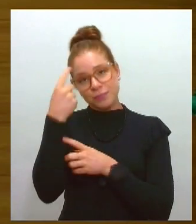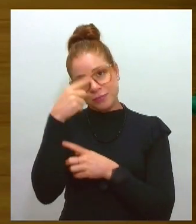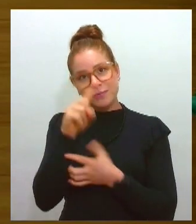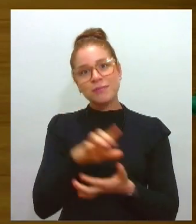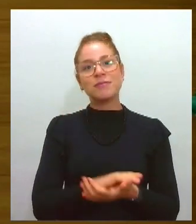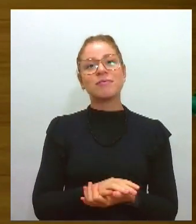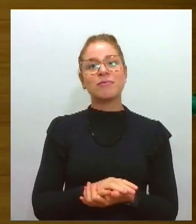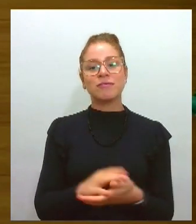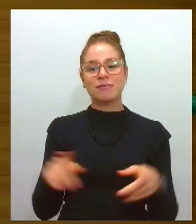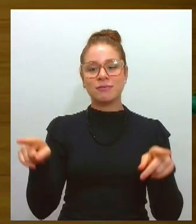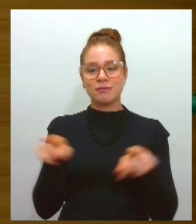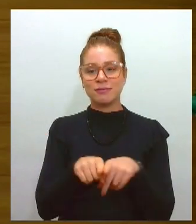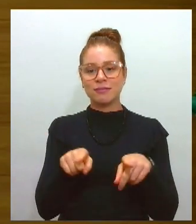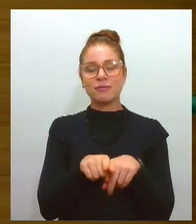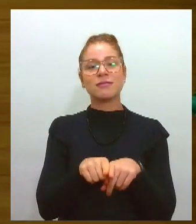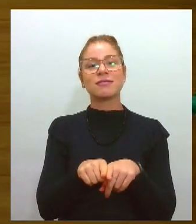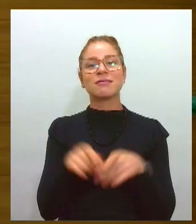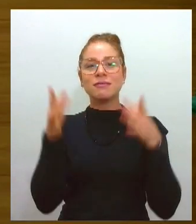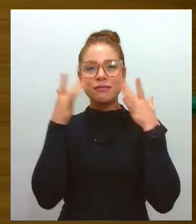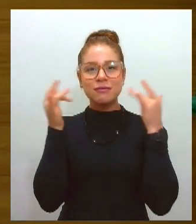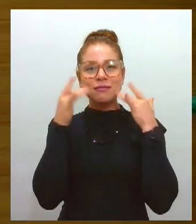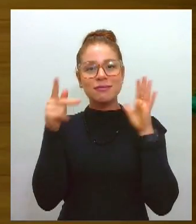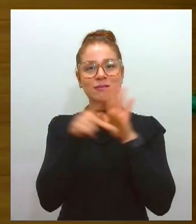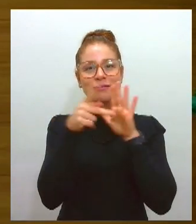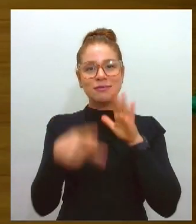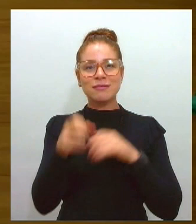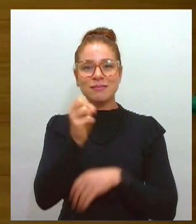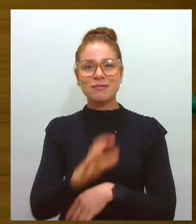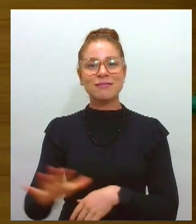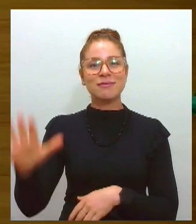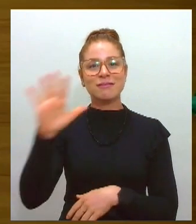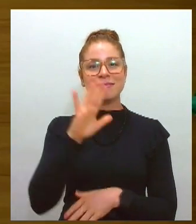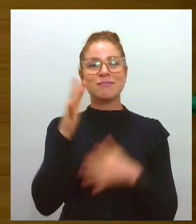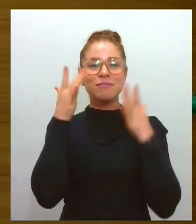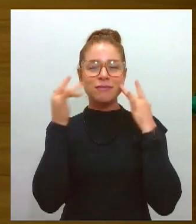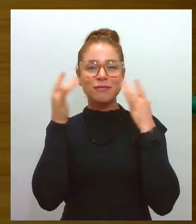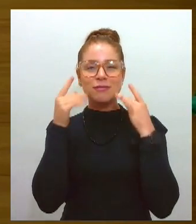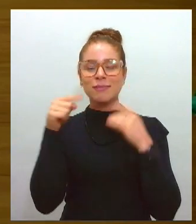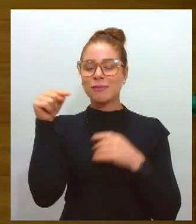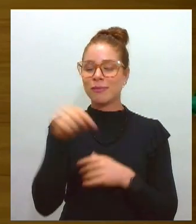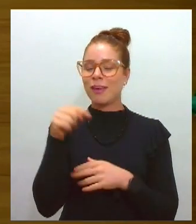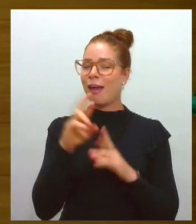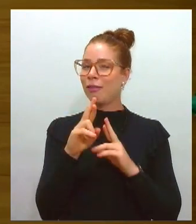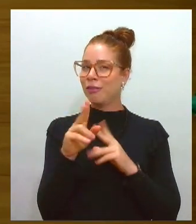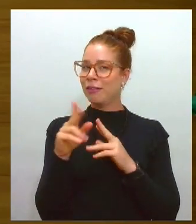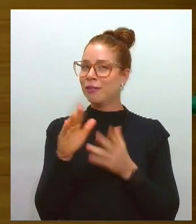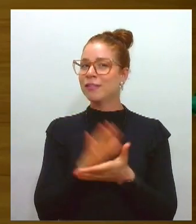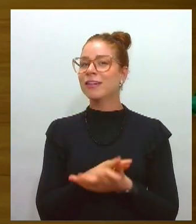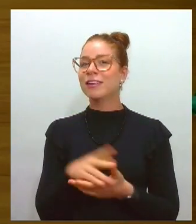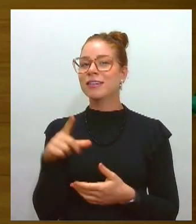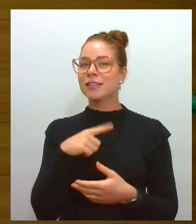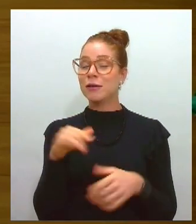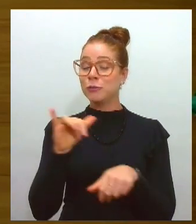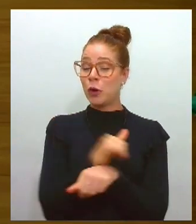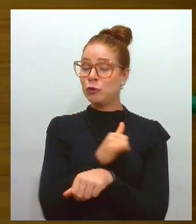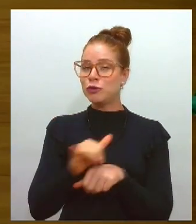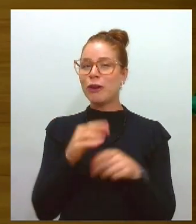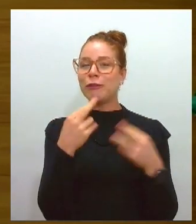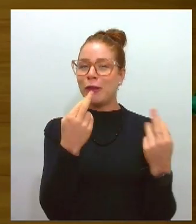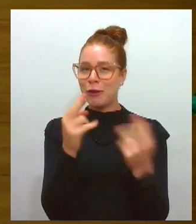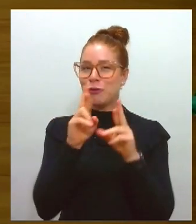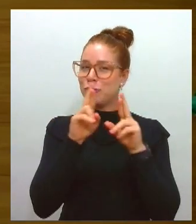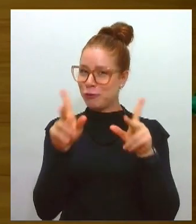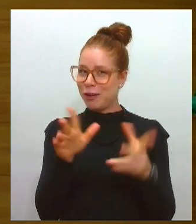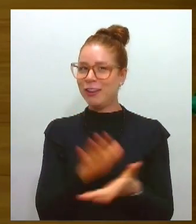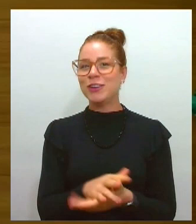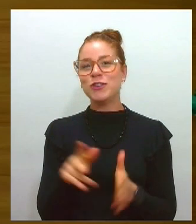e nacionais. Mas não tem a dúvida que o artista sergipano tem uma pegada diferente, traz esse sabor diferente, essa cor diferente à festa. Muito obrigada,